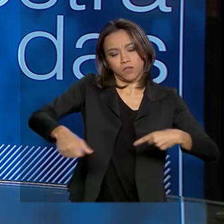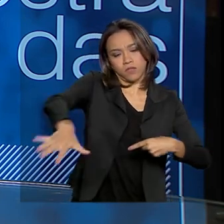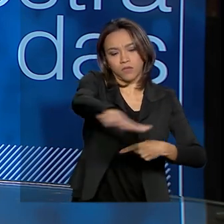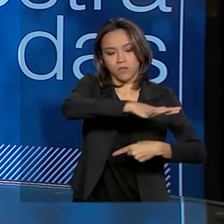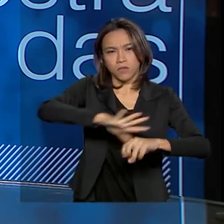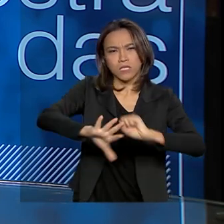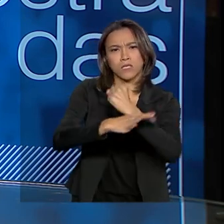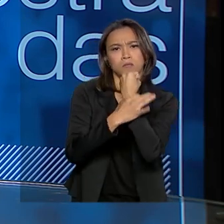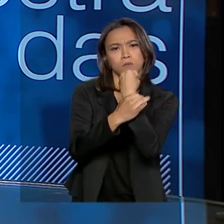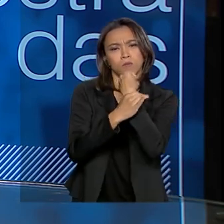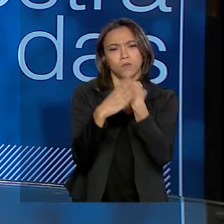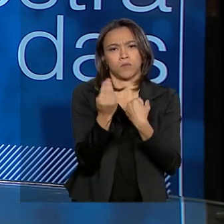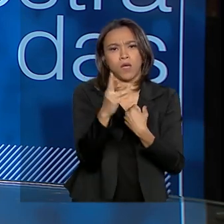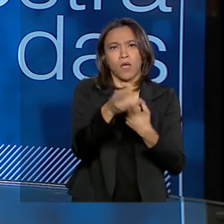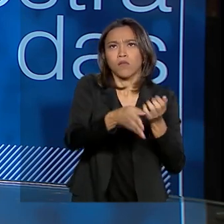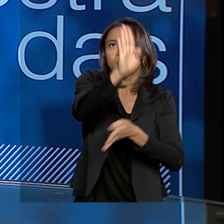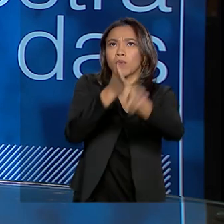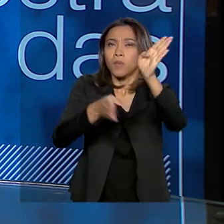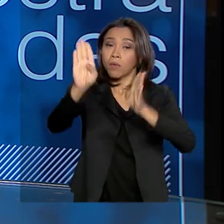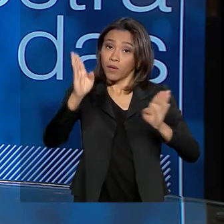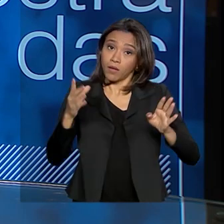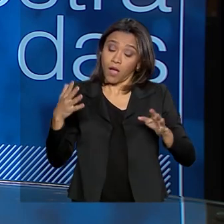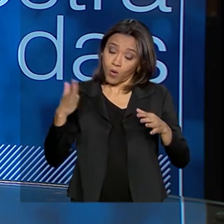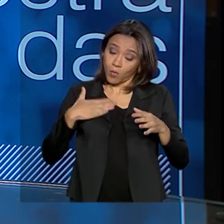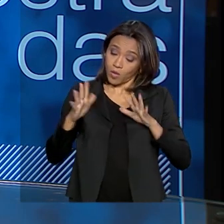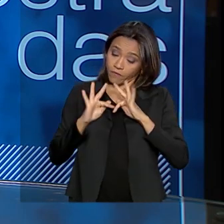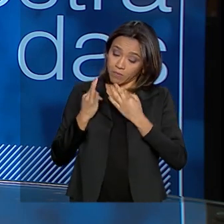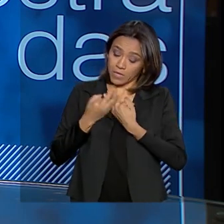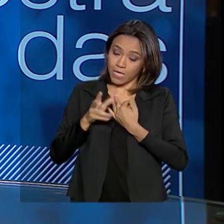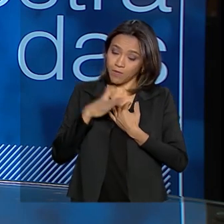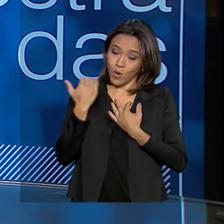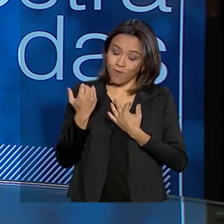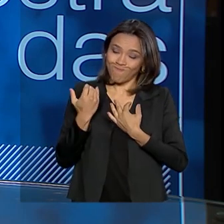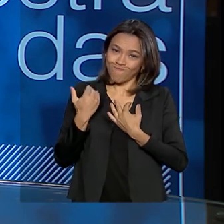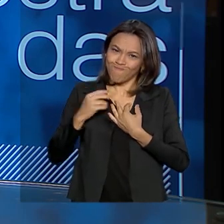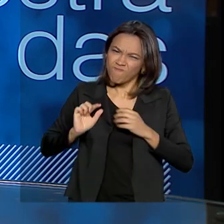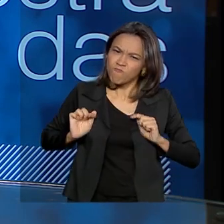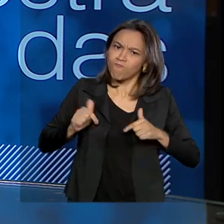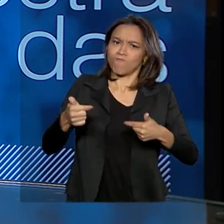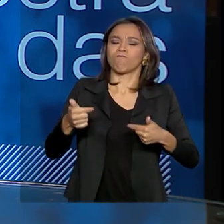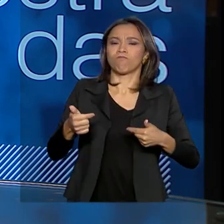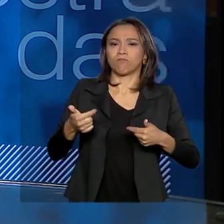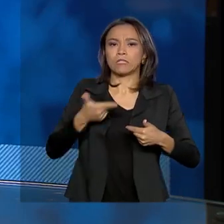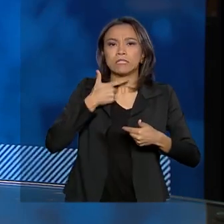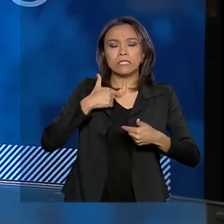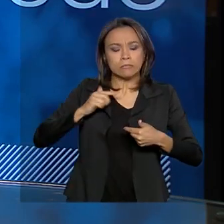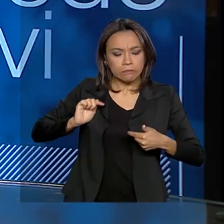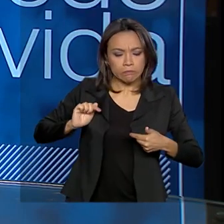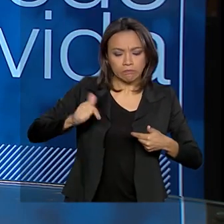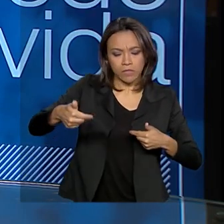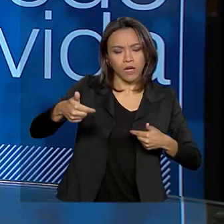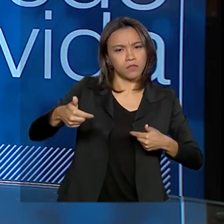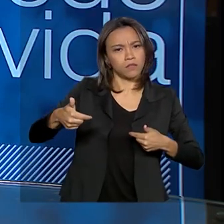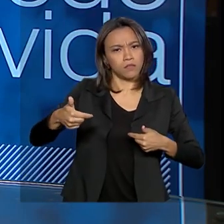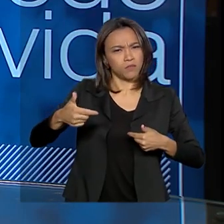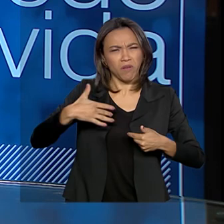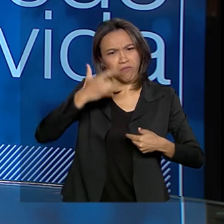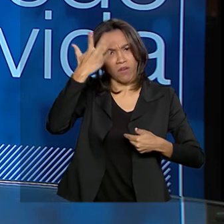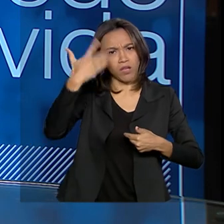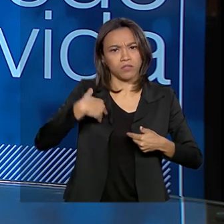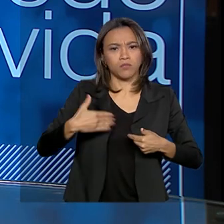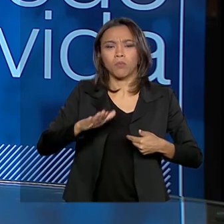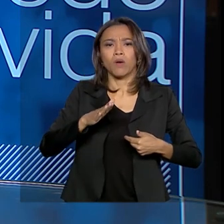nas nossas rodovias. A pauta familiar, eu acho que ela me motiva ainda mais. Não é simples, não é fácil perder alguém.